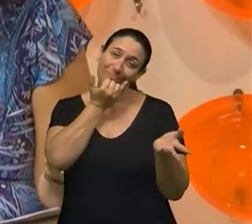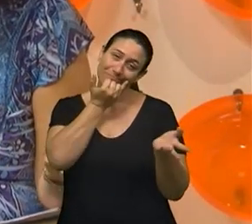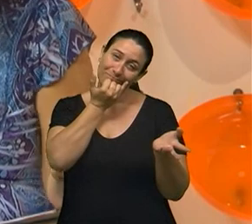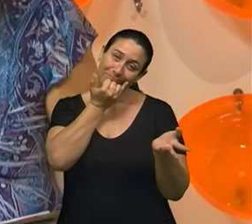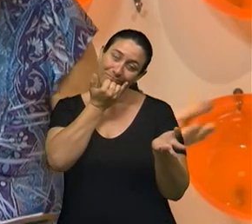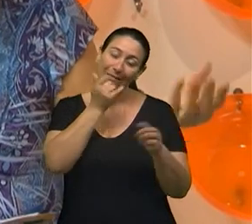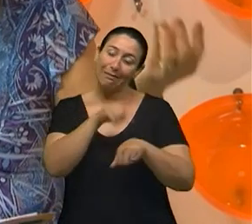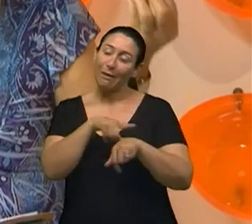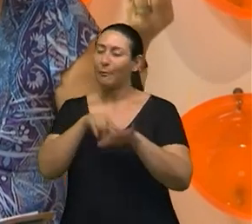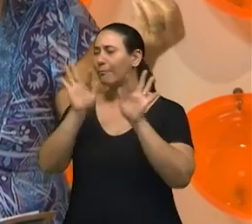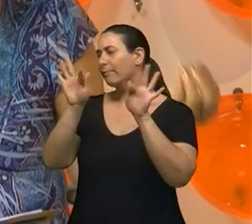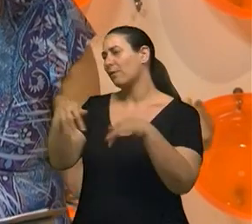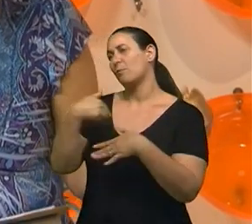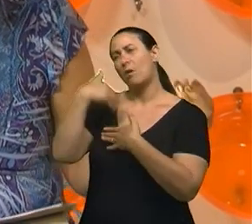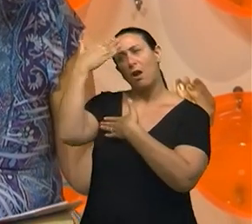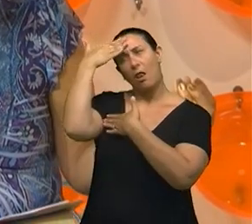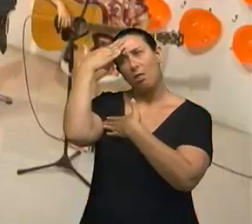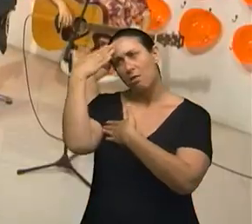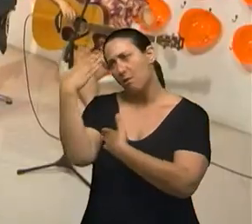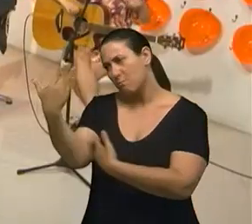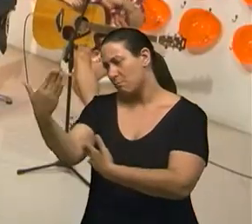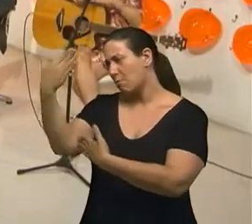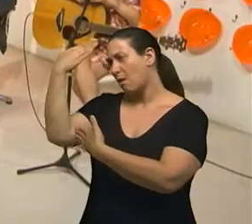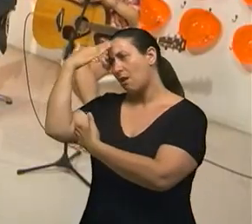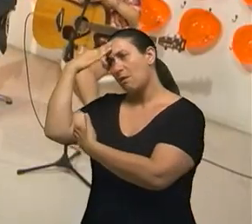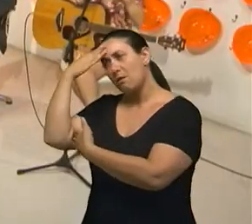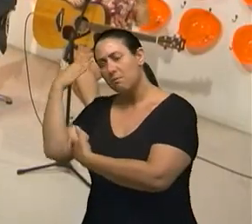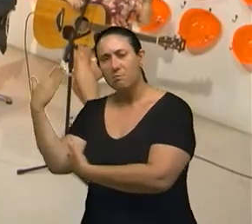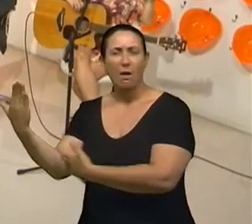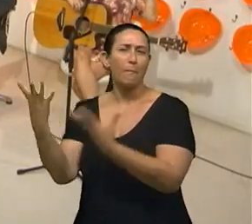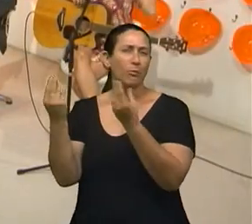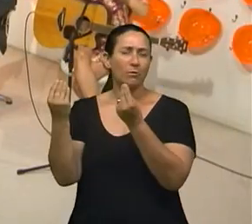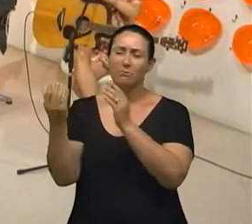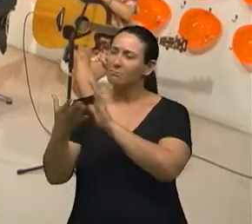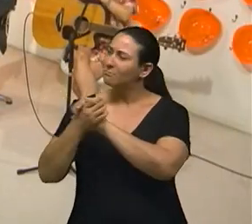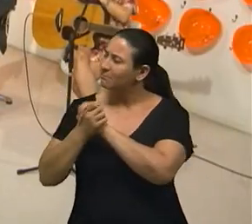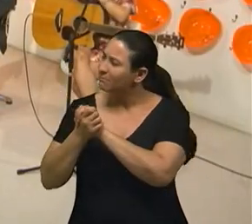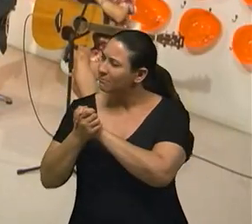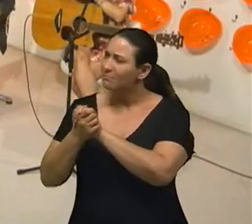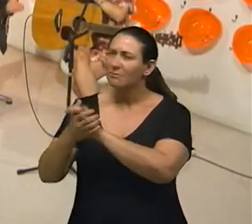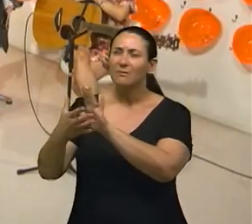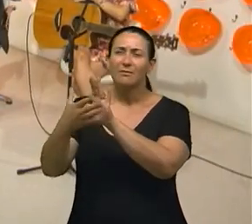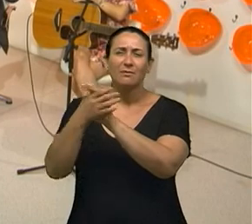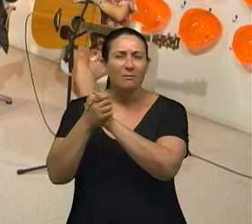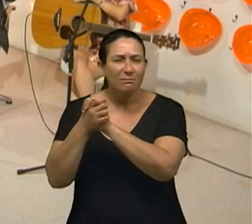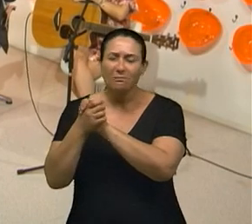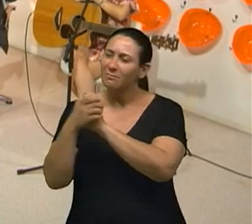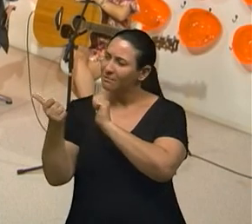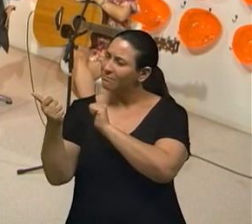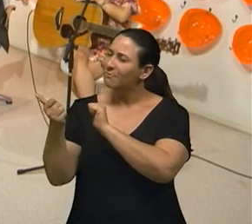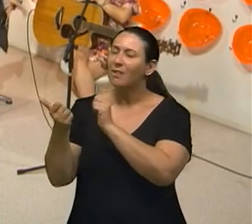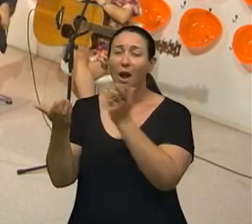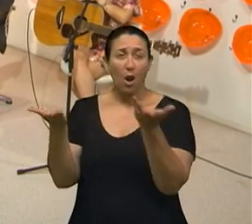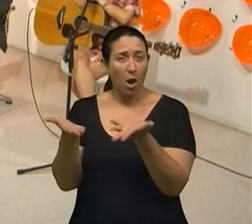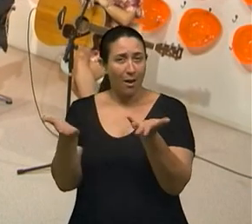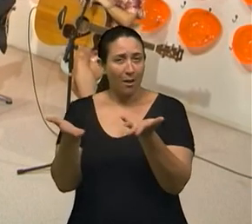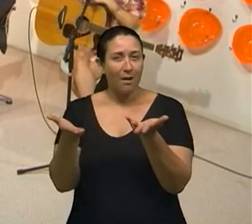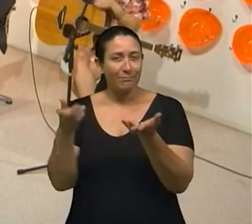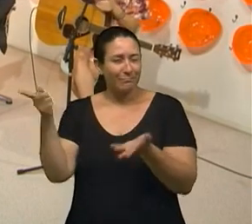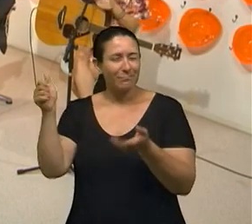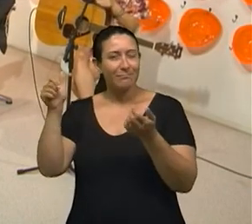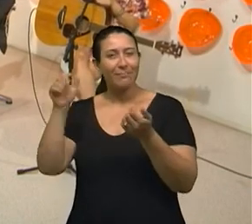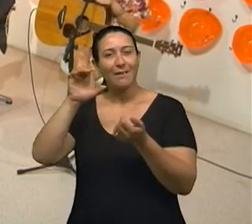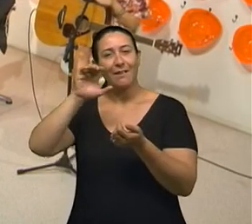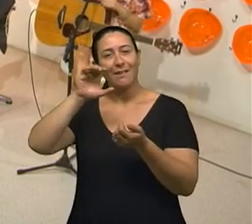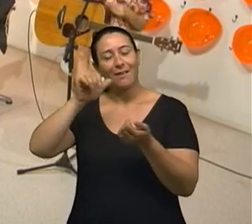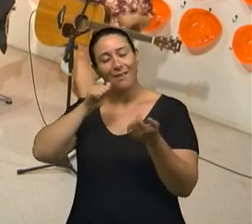tempo terminou. Queria agradecer muito pra vocês a presença. aqui a mão, a Clarissa, só dá rapidinho a mão pra ela ali, que agora a Clarissa